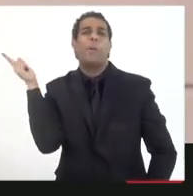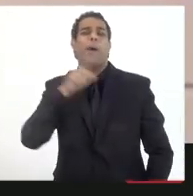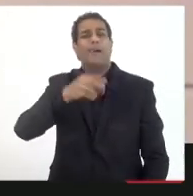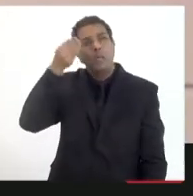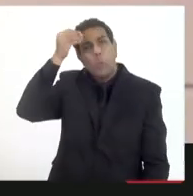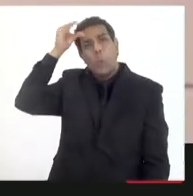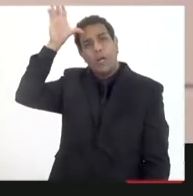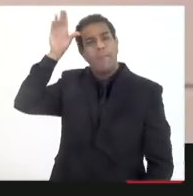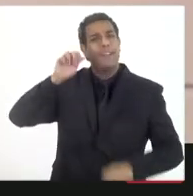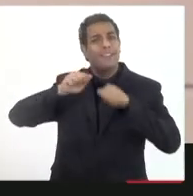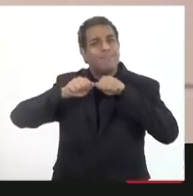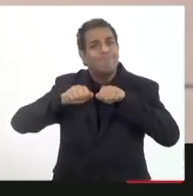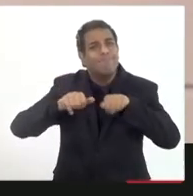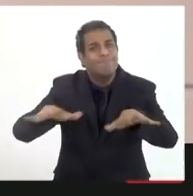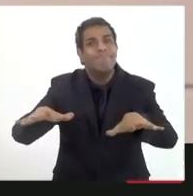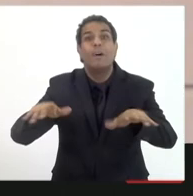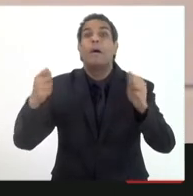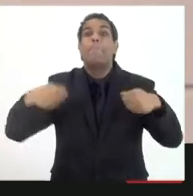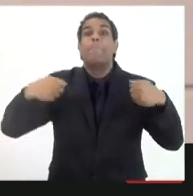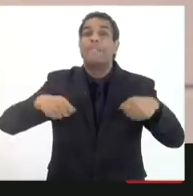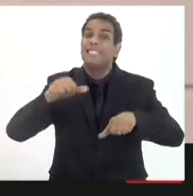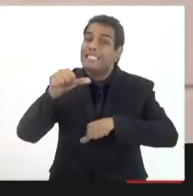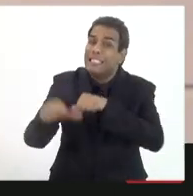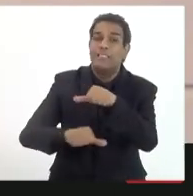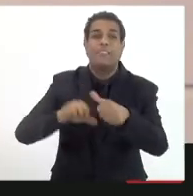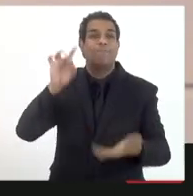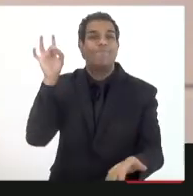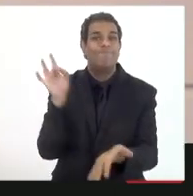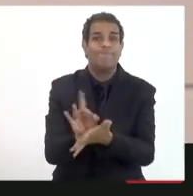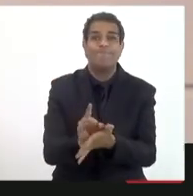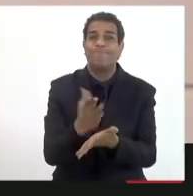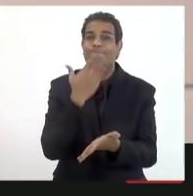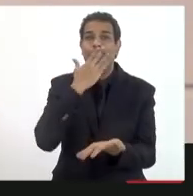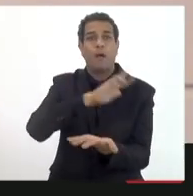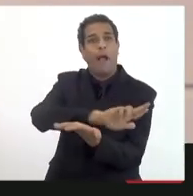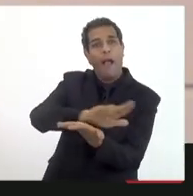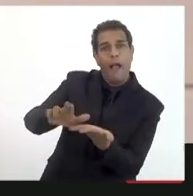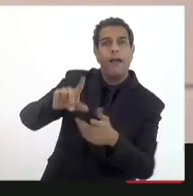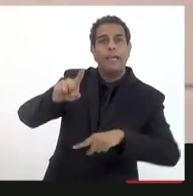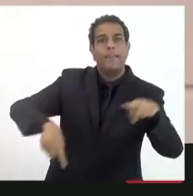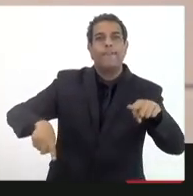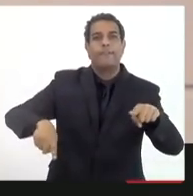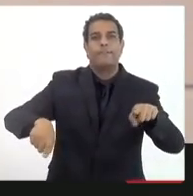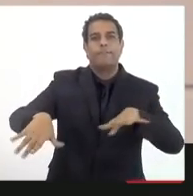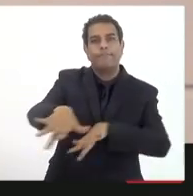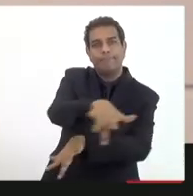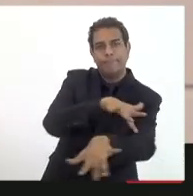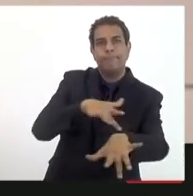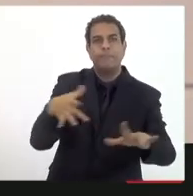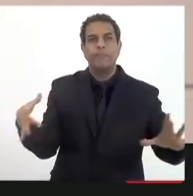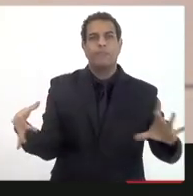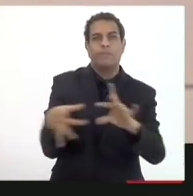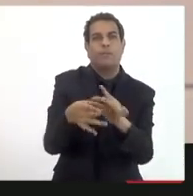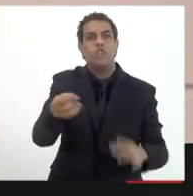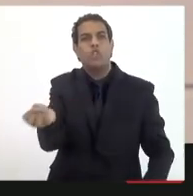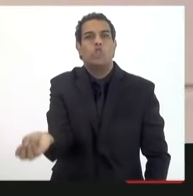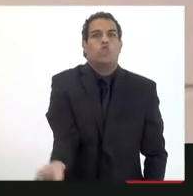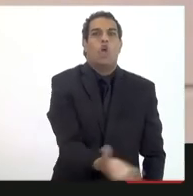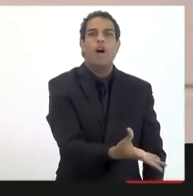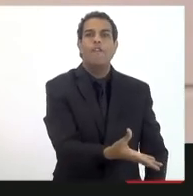conhecimento e é preciso transformar isso em diversificação das atividades produtivas através de uma reindustrialização